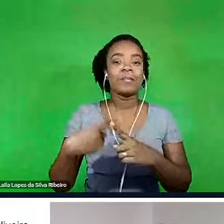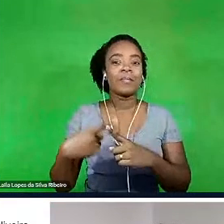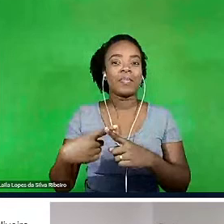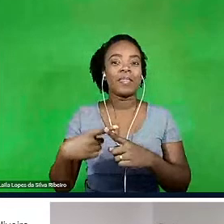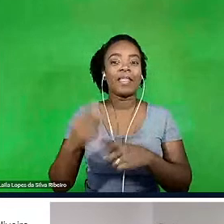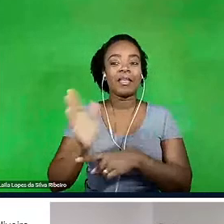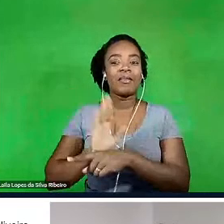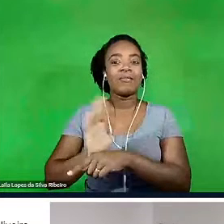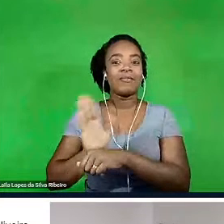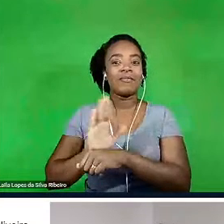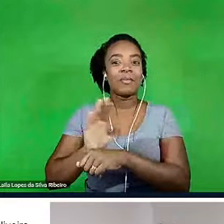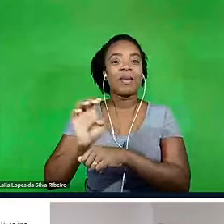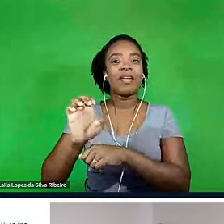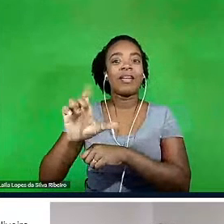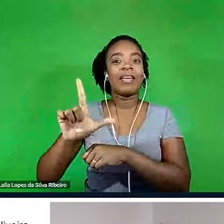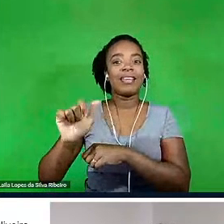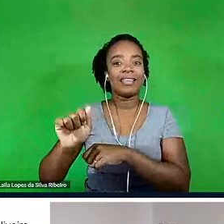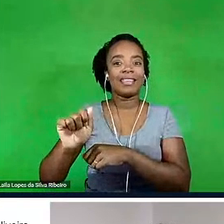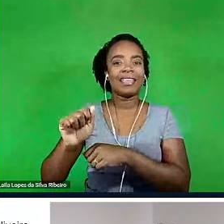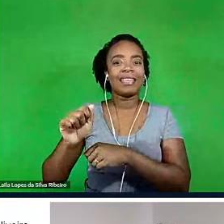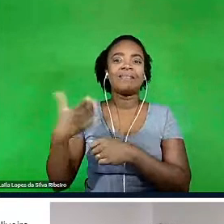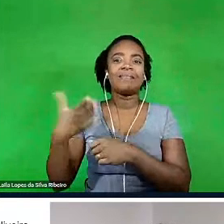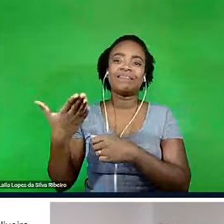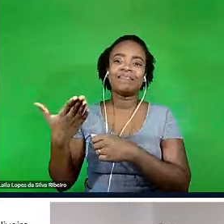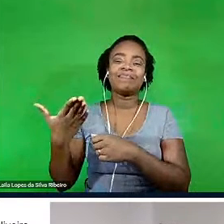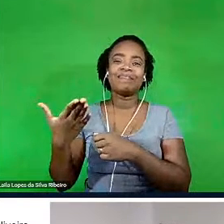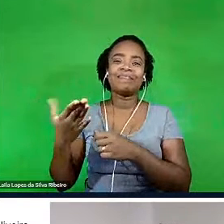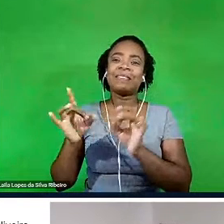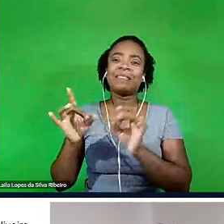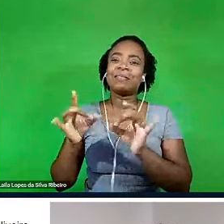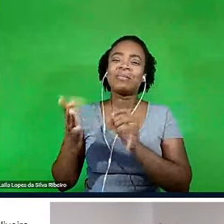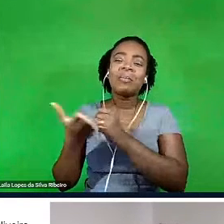tipo de fala, assim, então me desculpe.